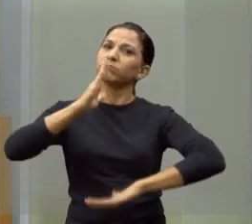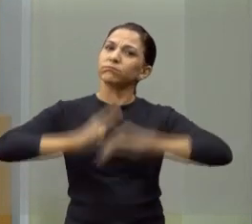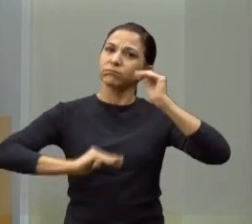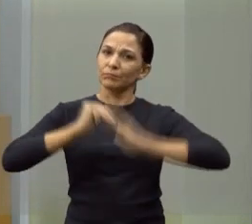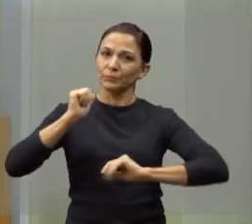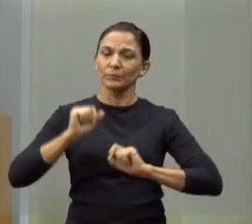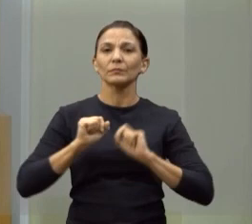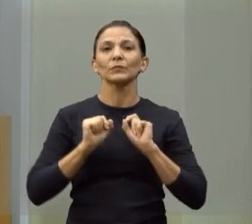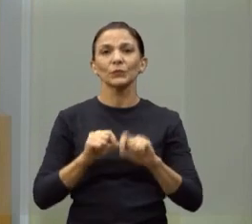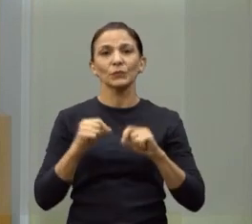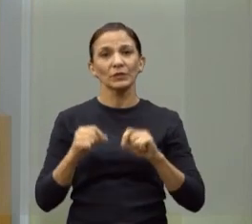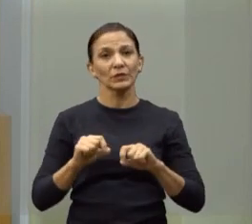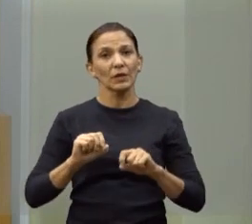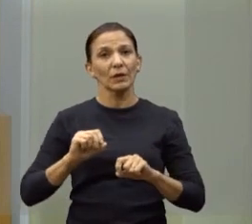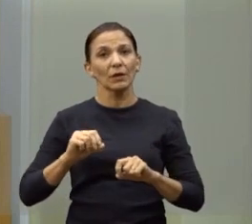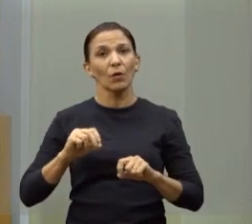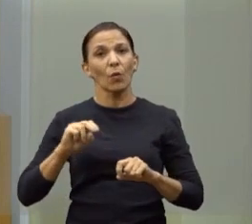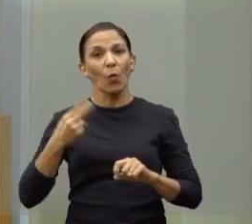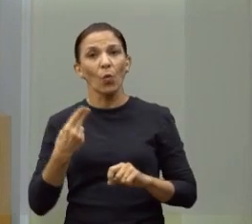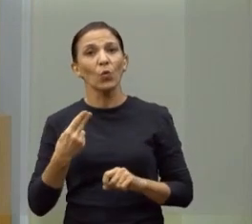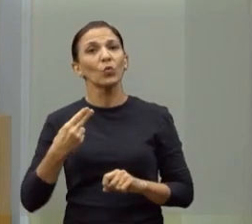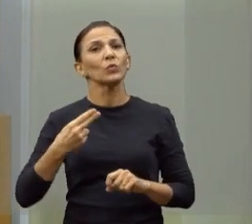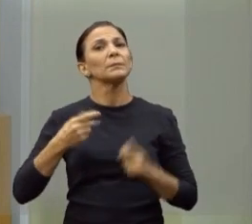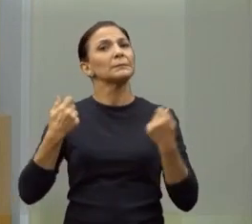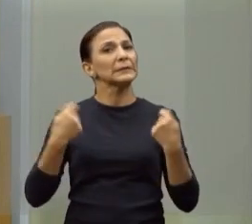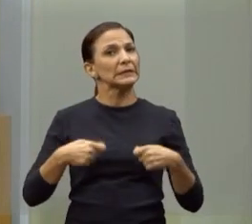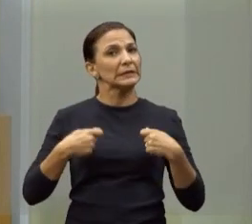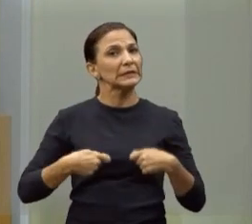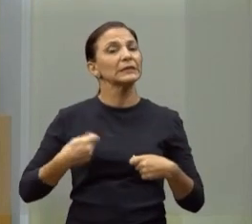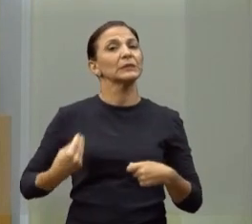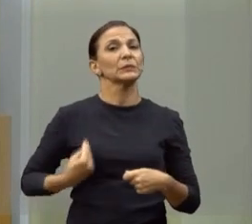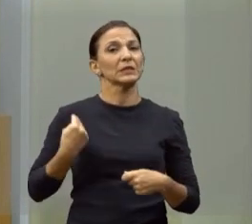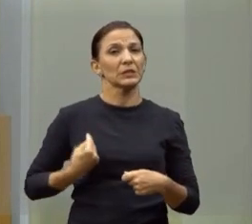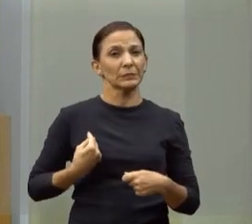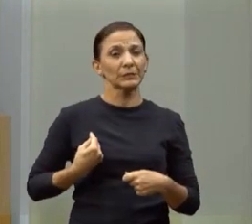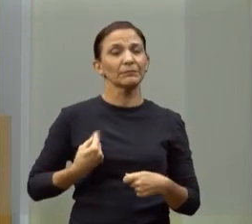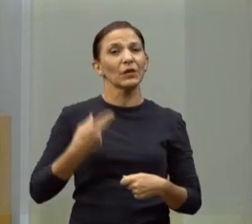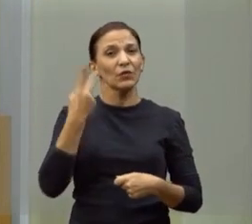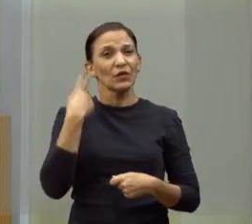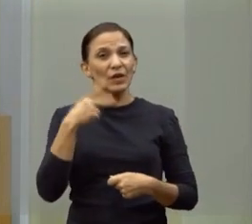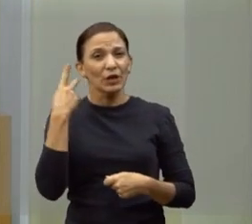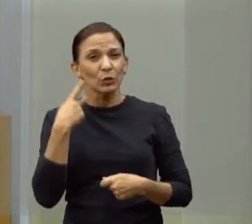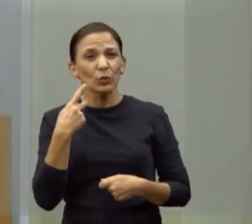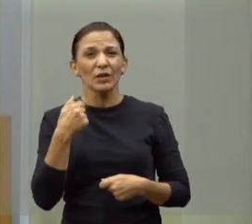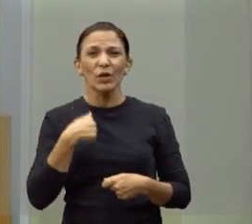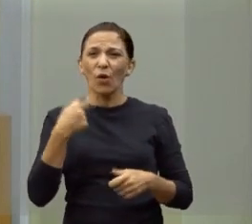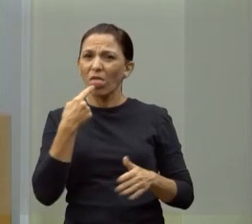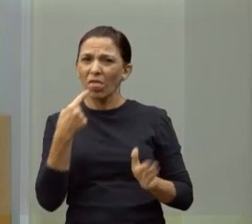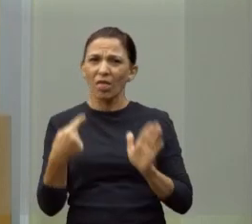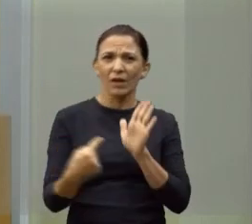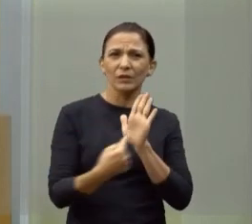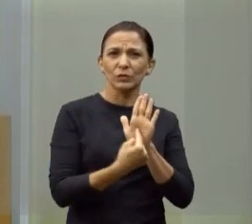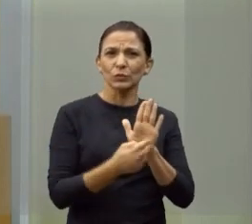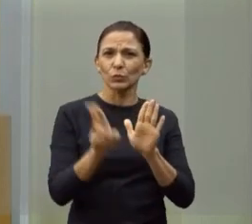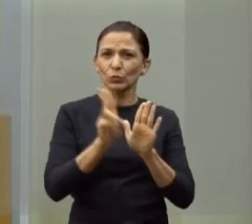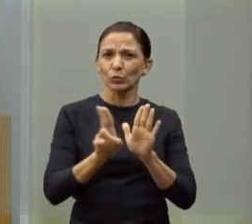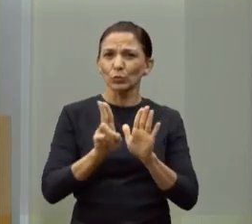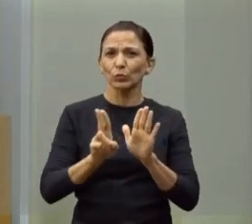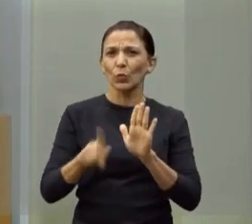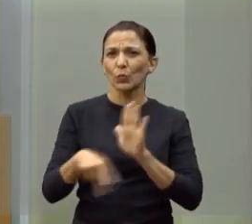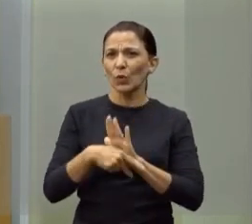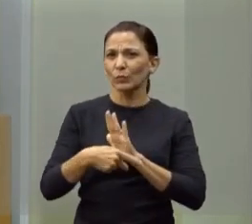dizendo, deveria ter participado. Porque, inclusive, muitos dos vereadores, e é uma denúncia que eu falo, se utilizaram do seu